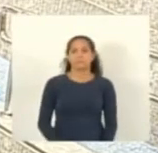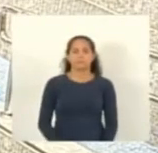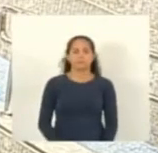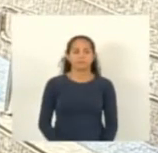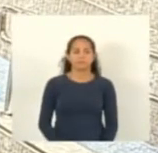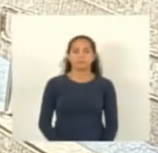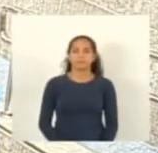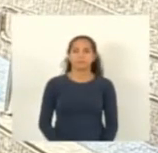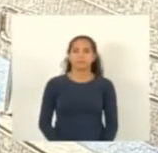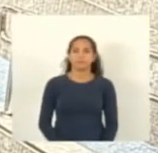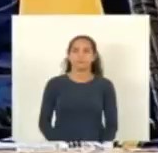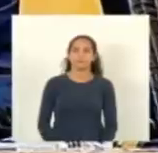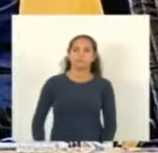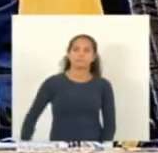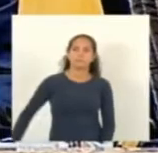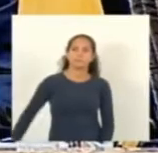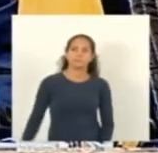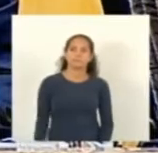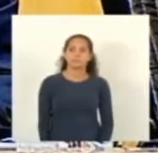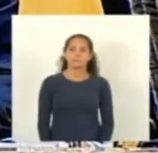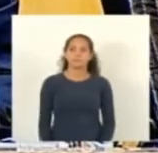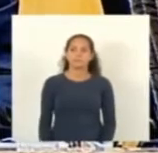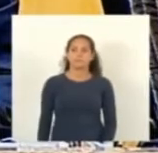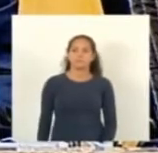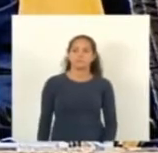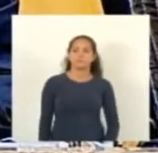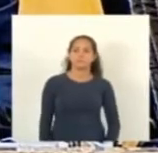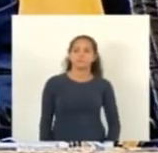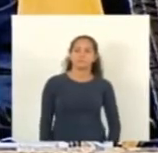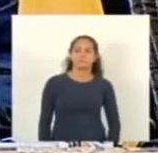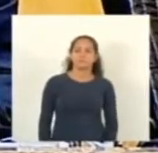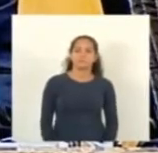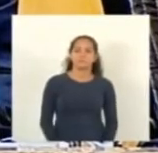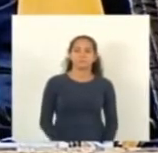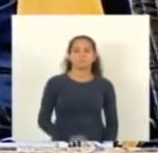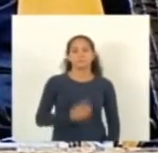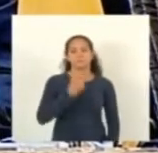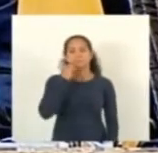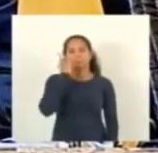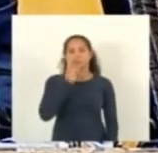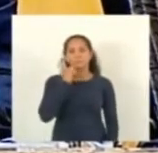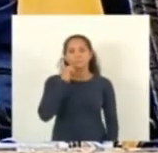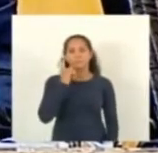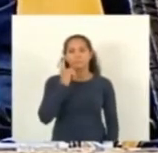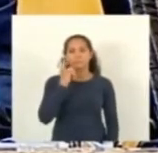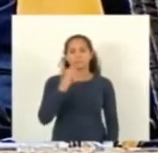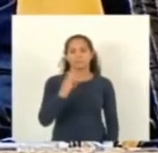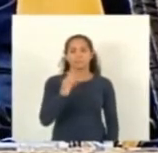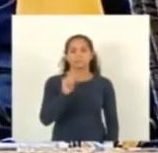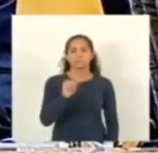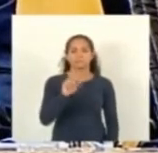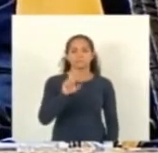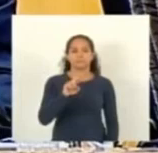Alexandre Quintino. Não está aí, preocupado com a sua galera. Deputado Carlos Voh.